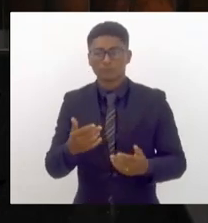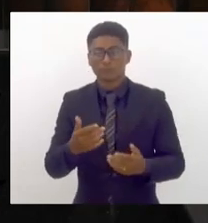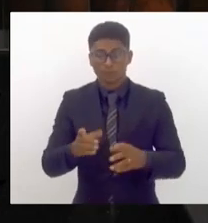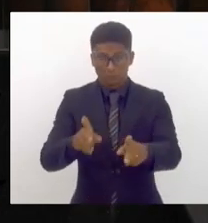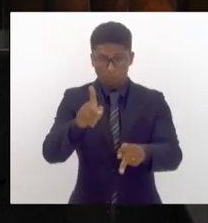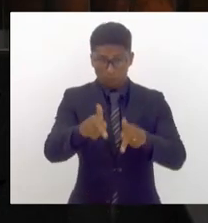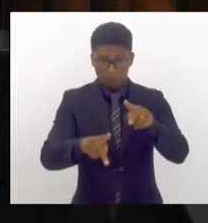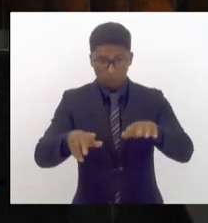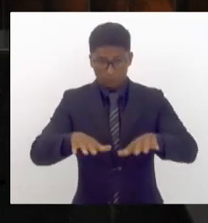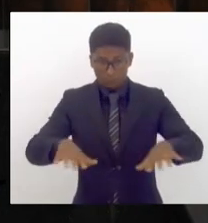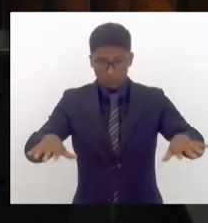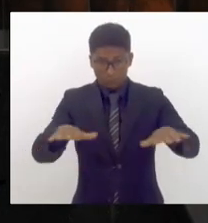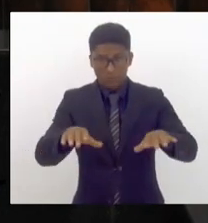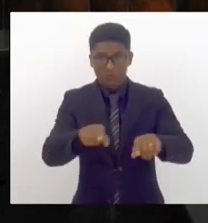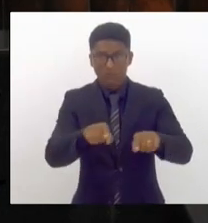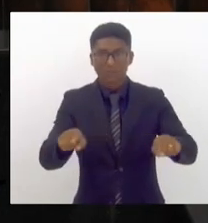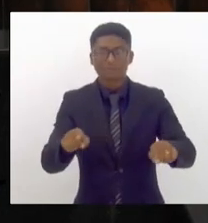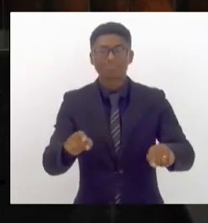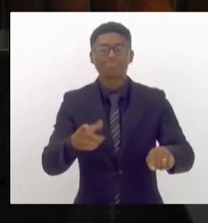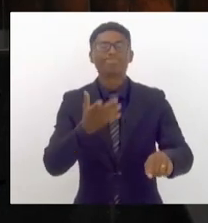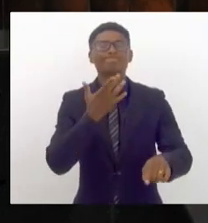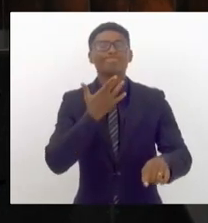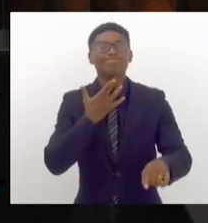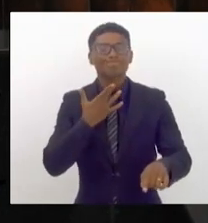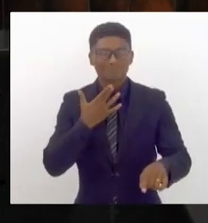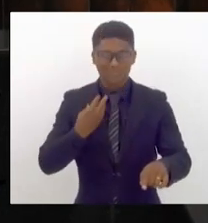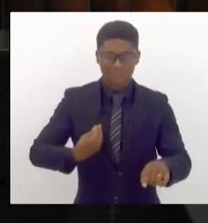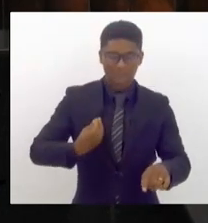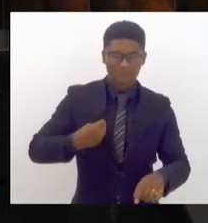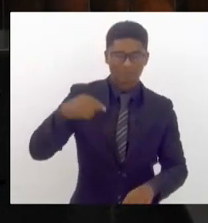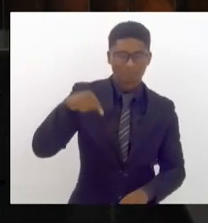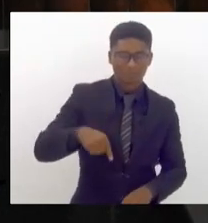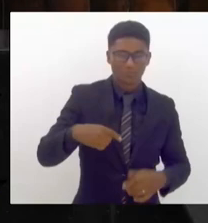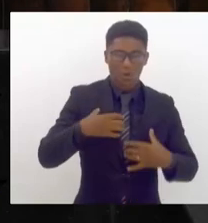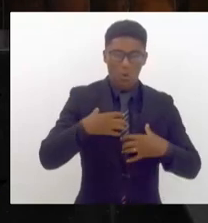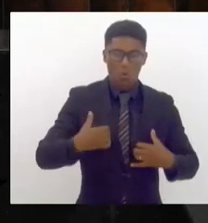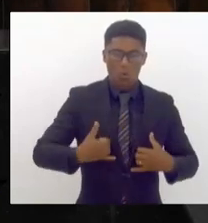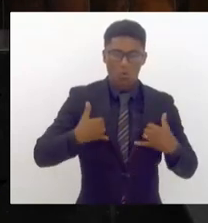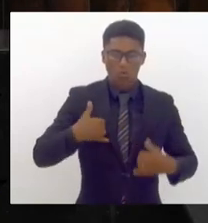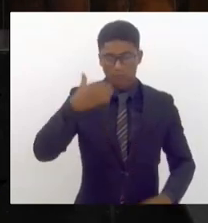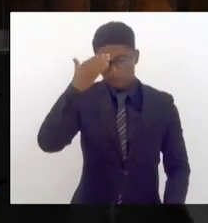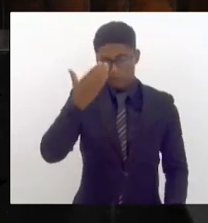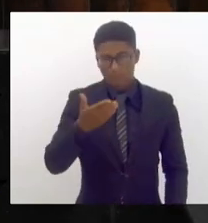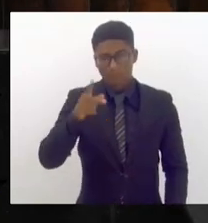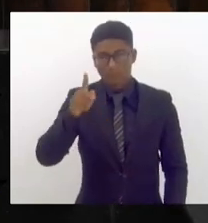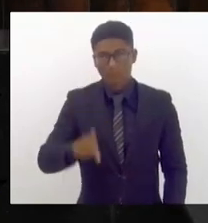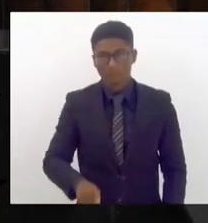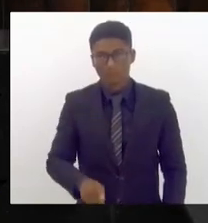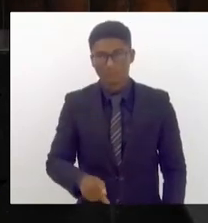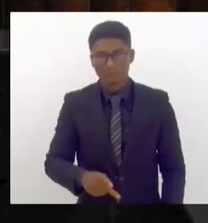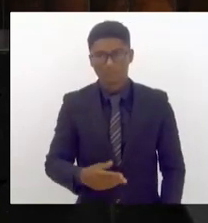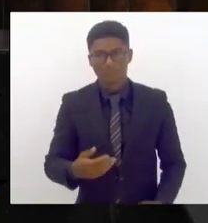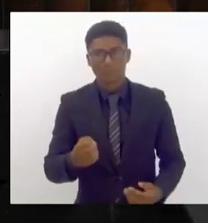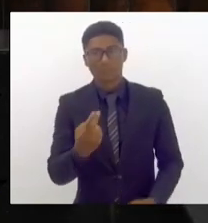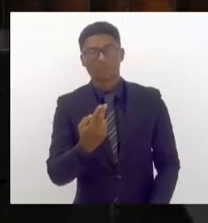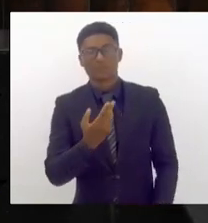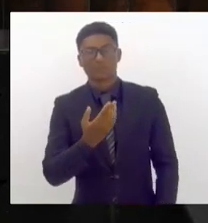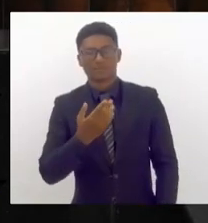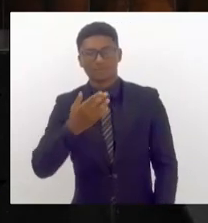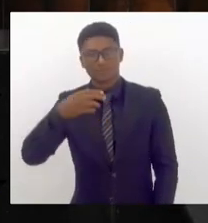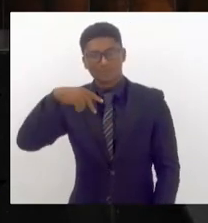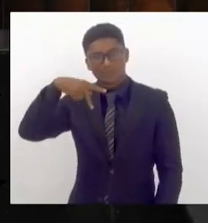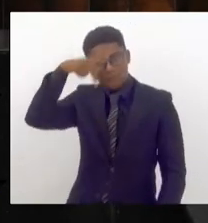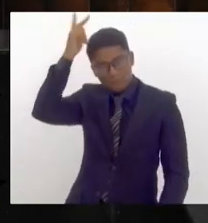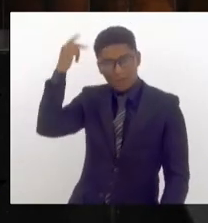população tem a vontade cada vez mais de se viver e de se orgulhar. Obrigado senhora presidente ou meu amigo presidente Luiz Paulo que assumiu a